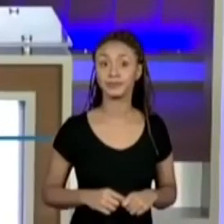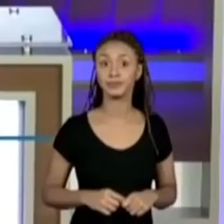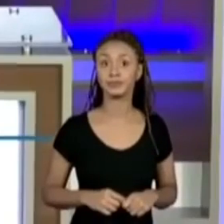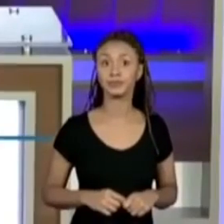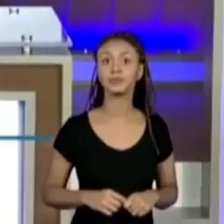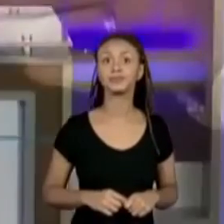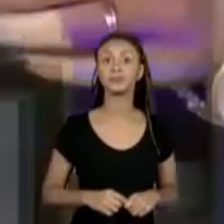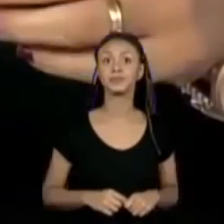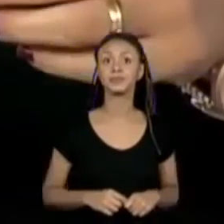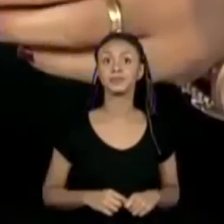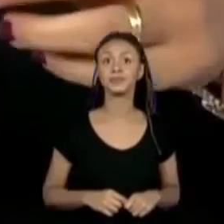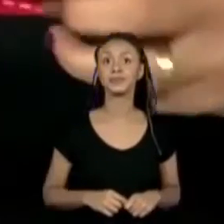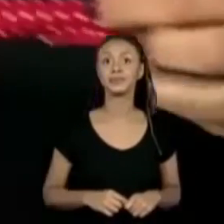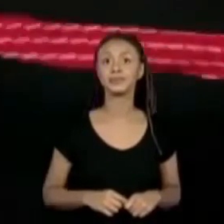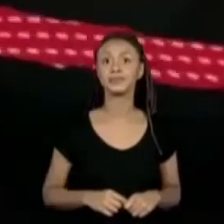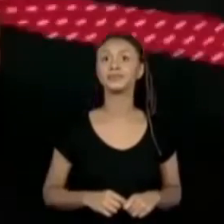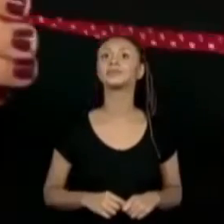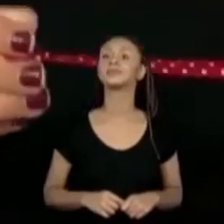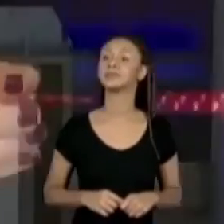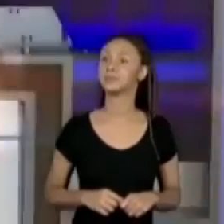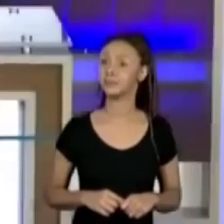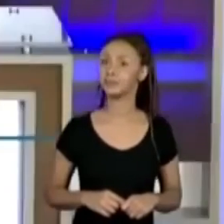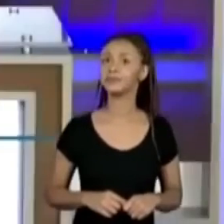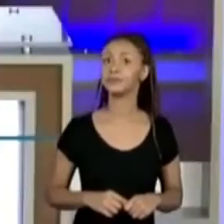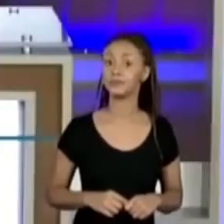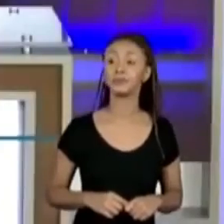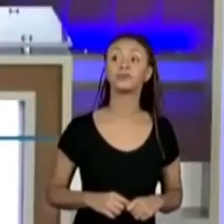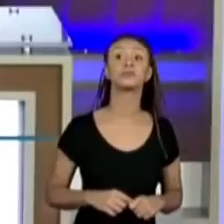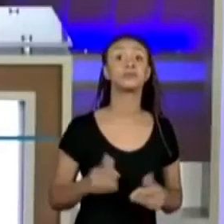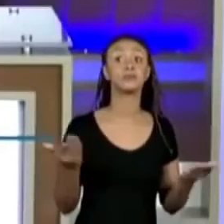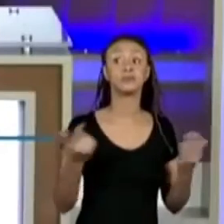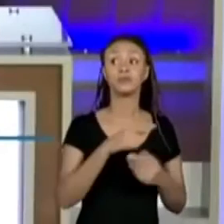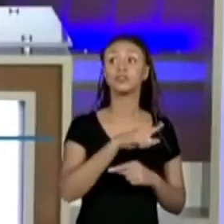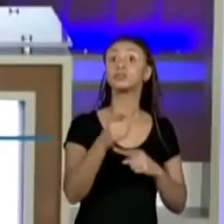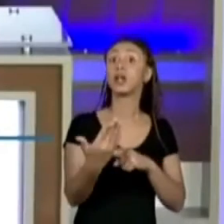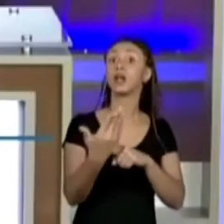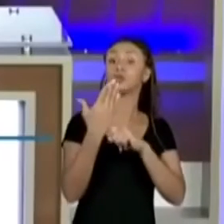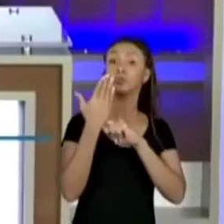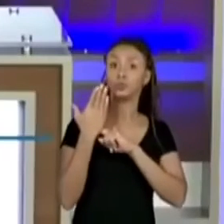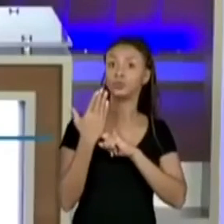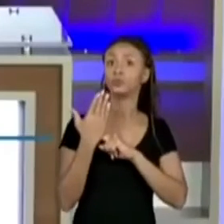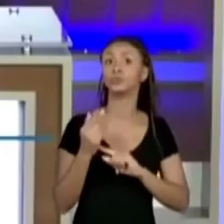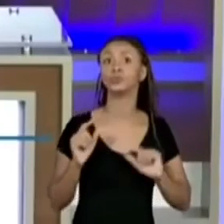Agora, eu vou pôr embaixo. E vocês vão me ajudar a dizer.